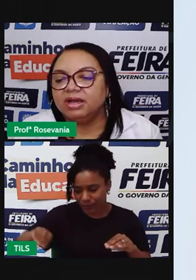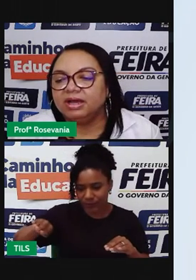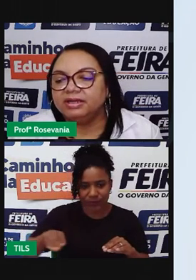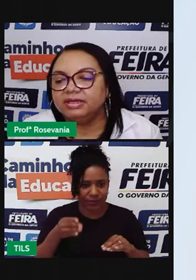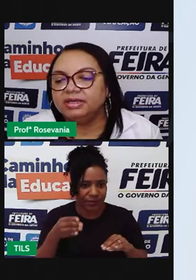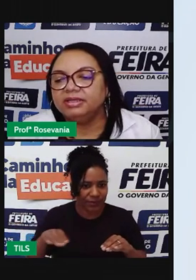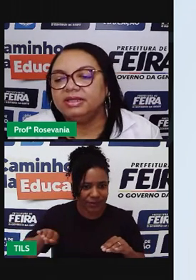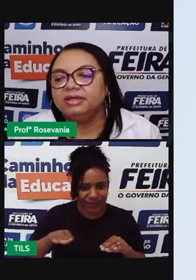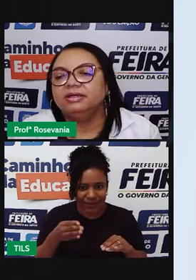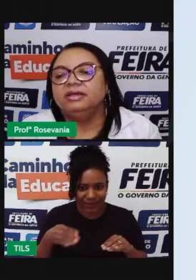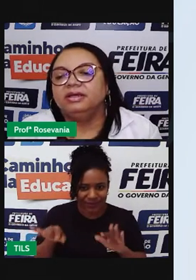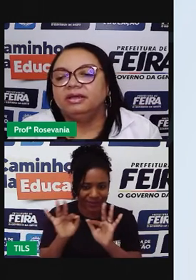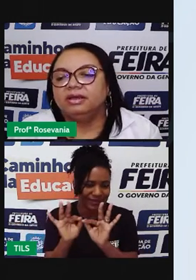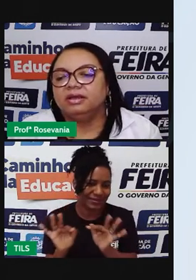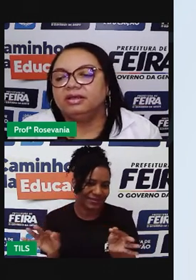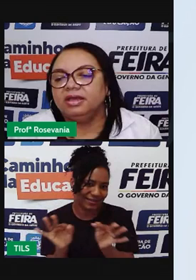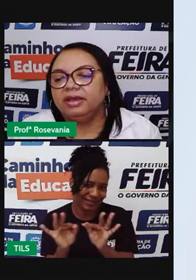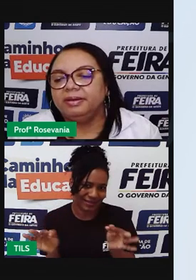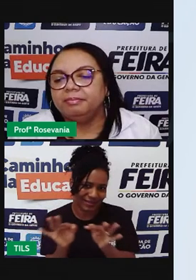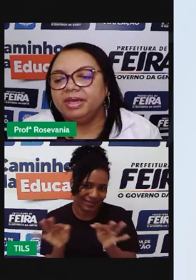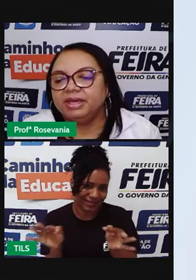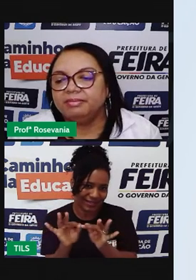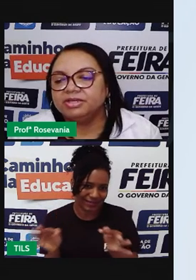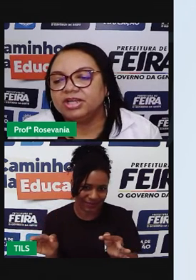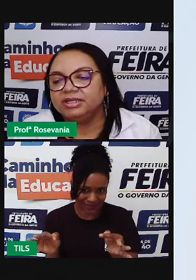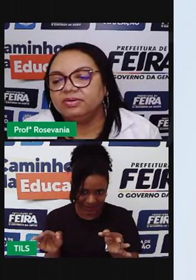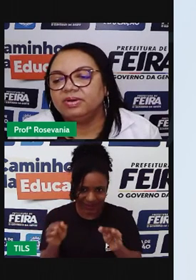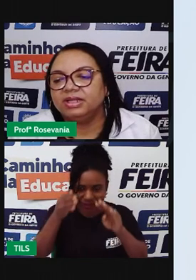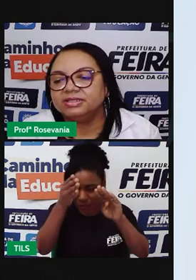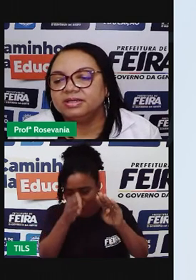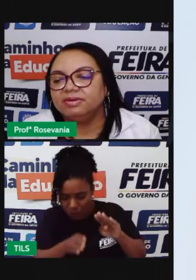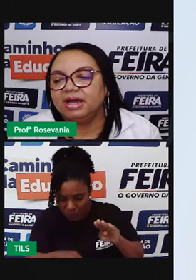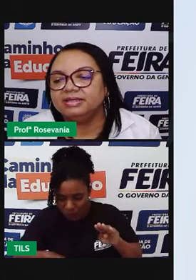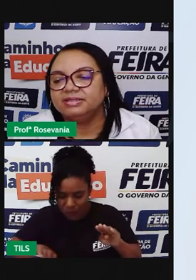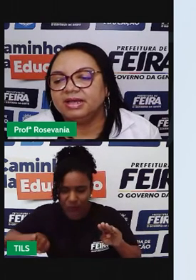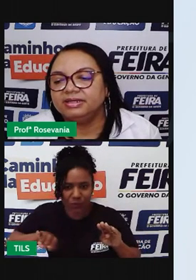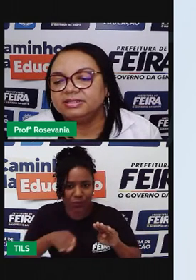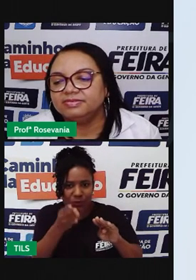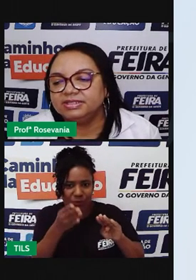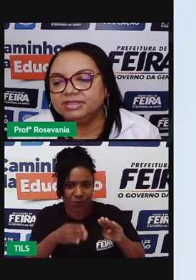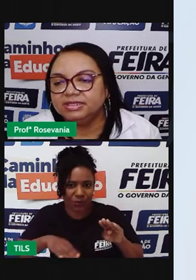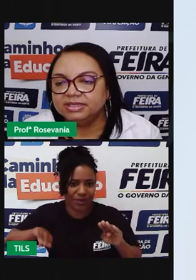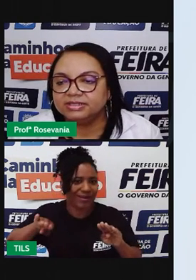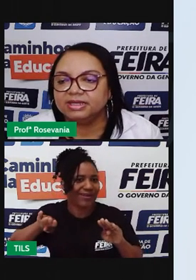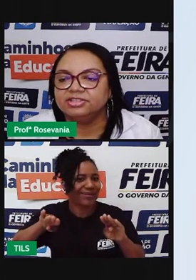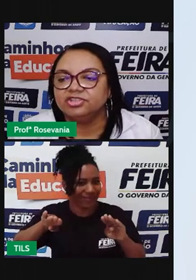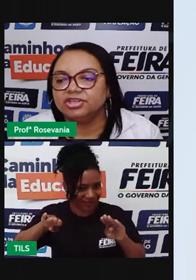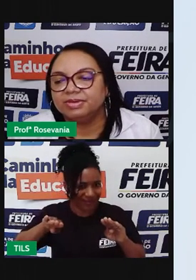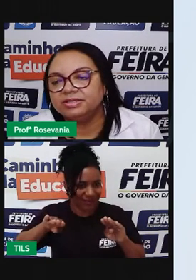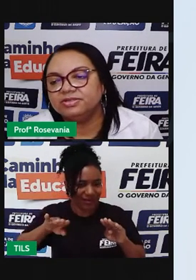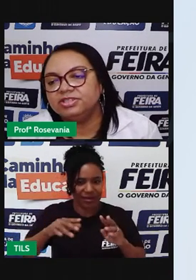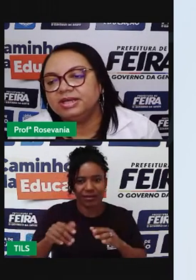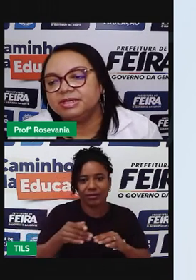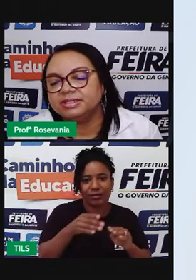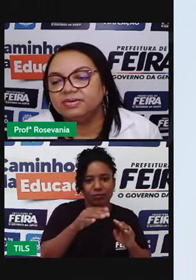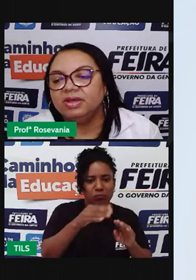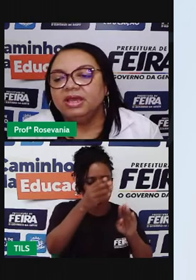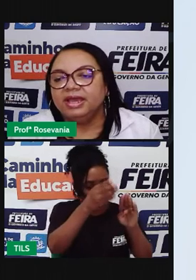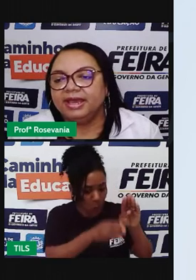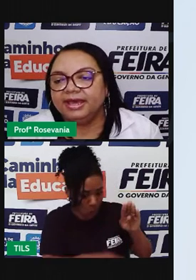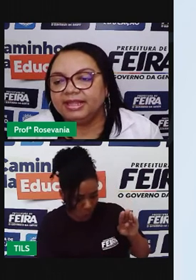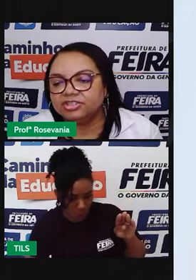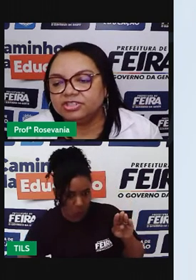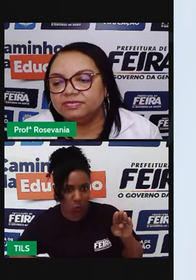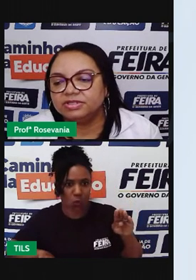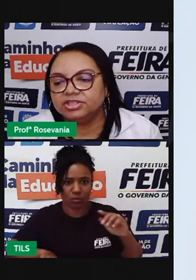tenho uma área aqui, né, que é bem rebaixada com relação às áreas vizinhas. A gente chama isso de depressão